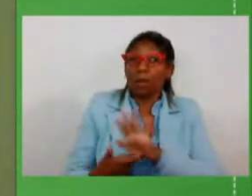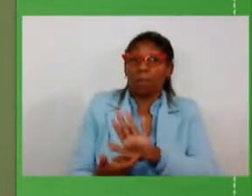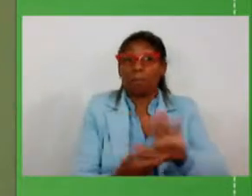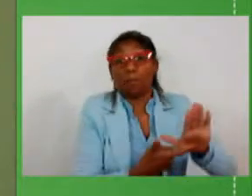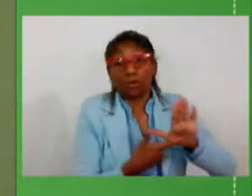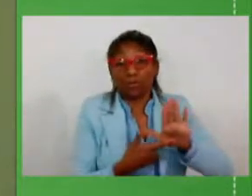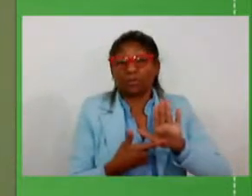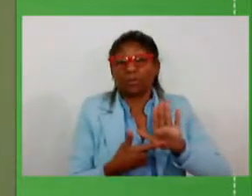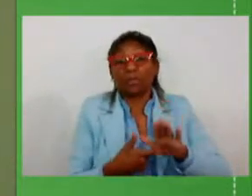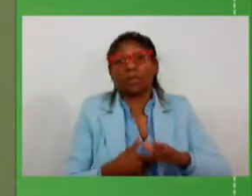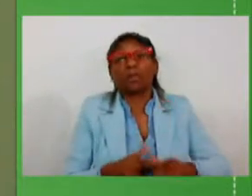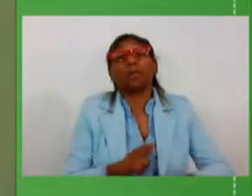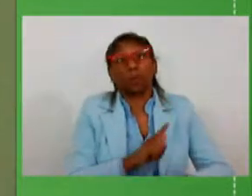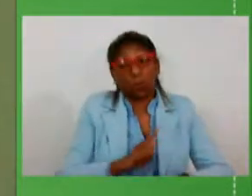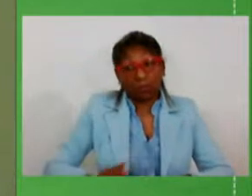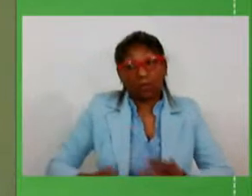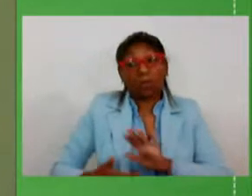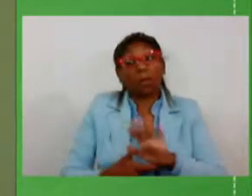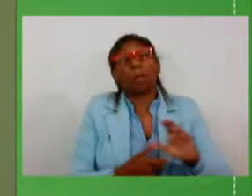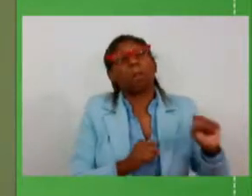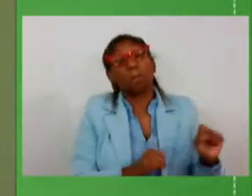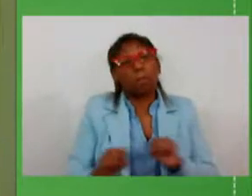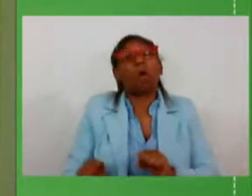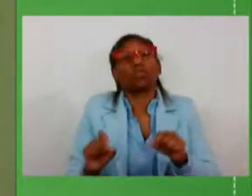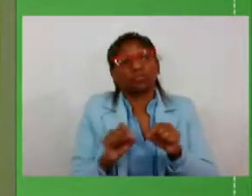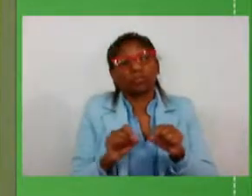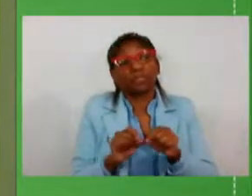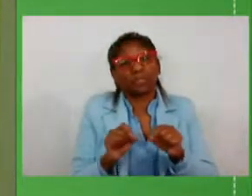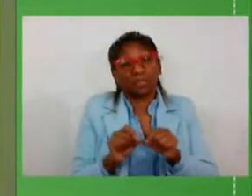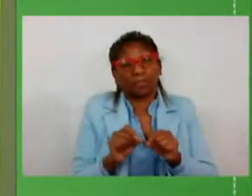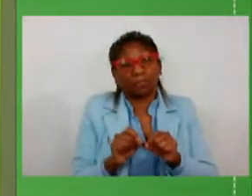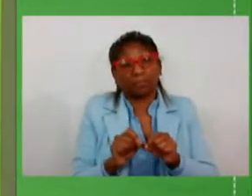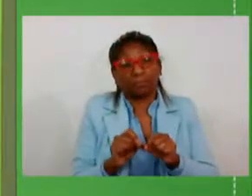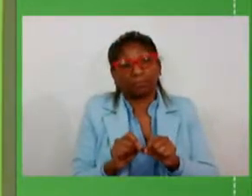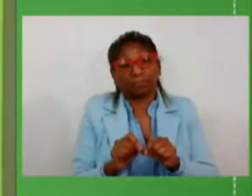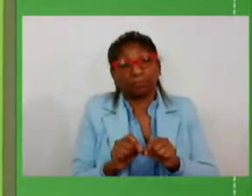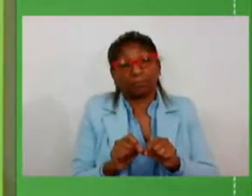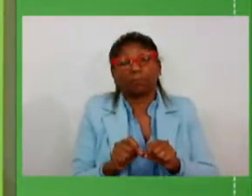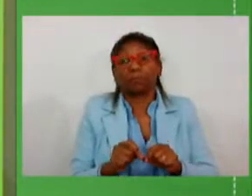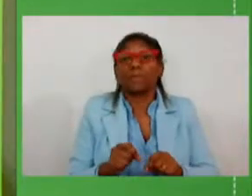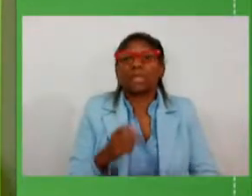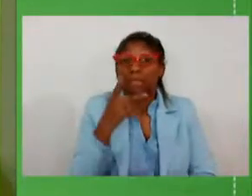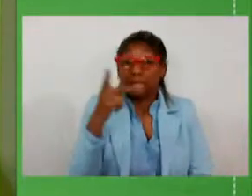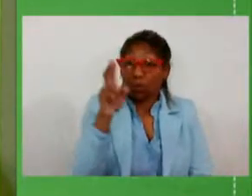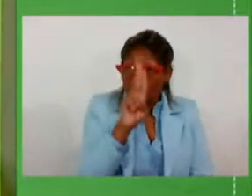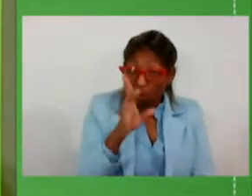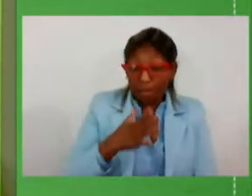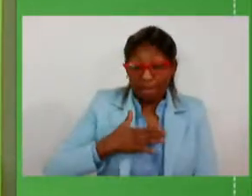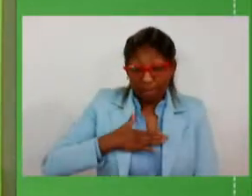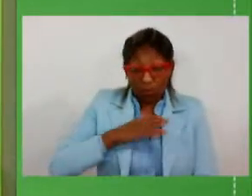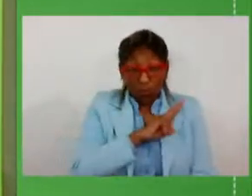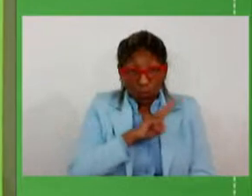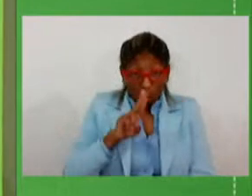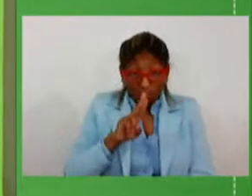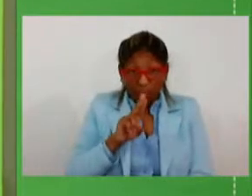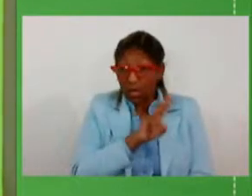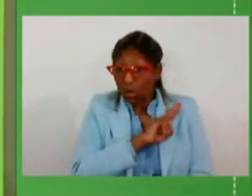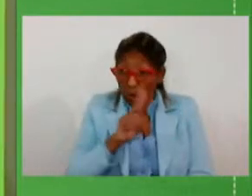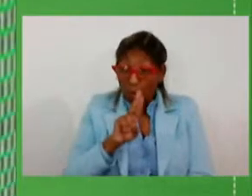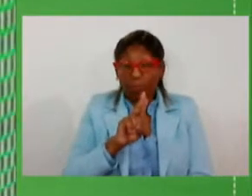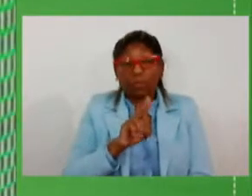pode se fazer quando quer se fazer por isso em seu nome em meu nome em nome do governador